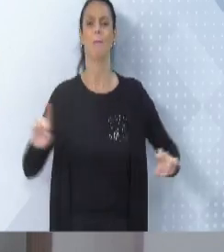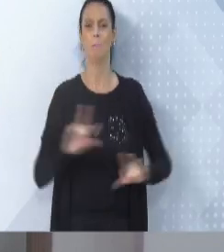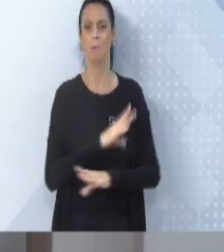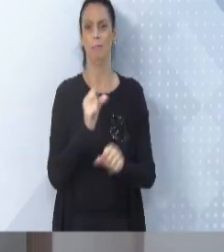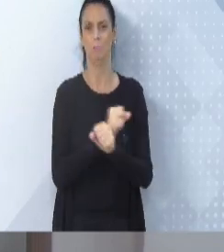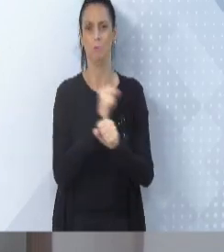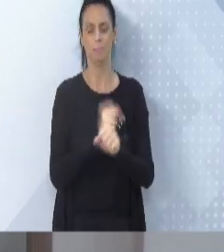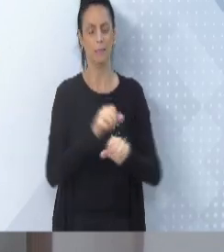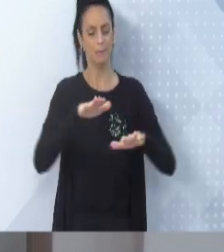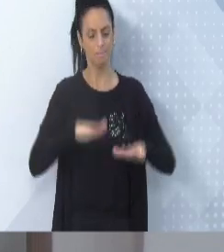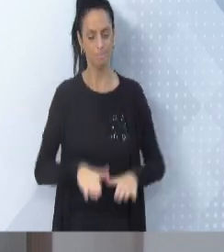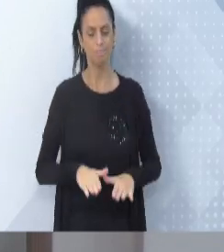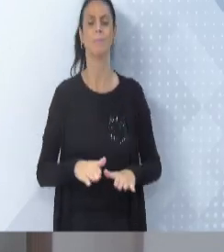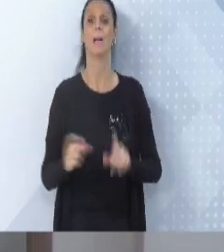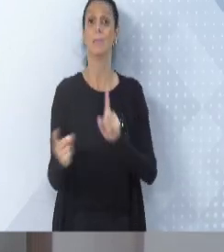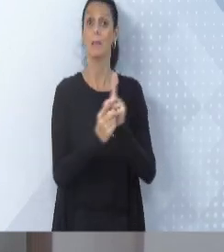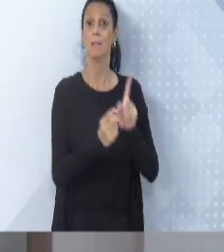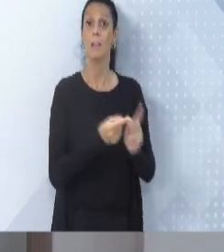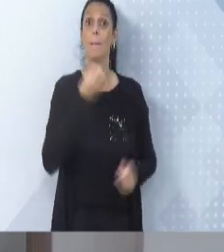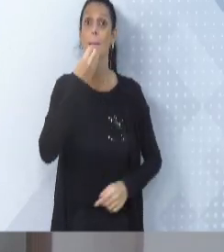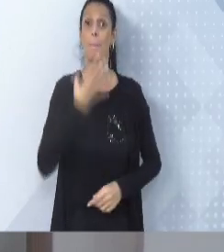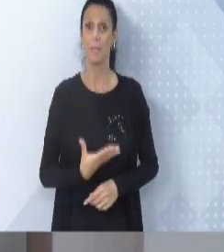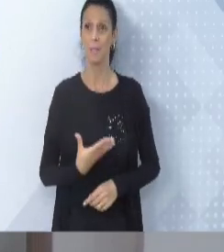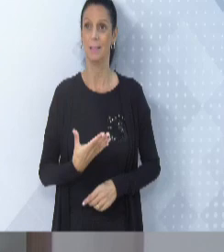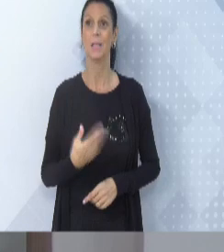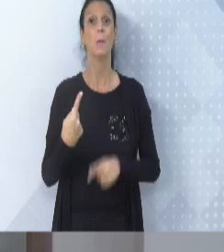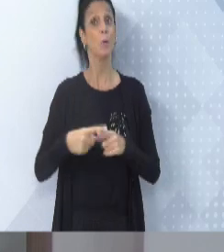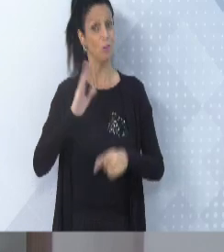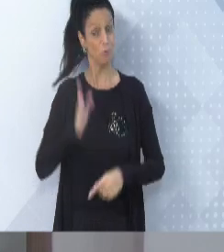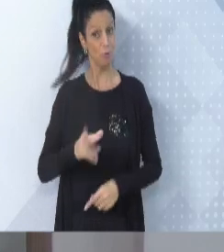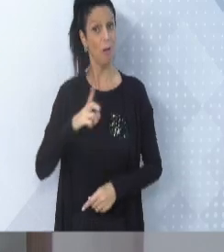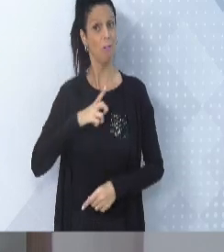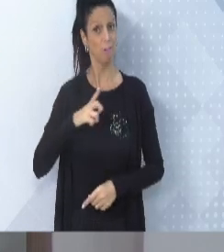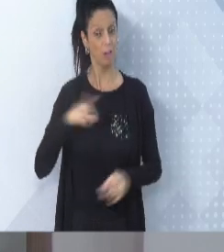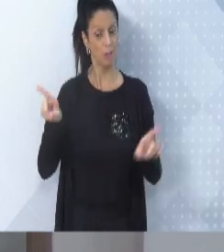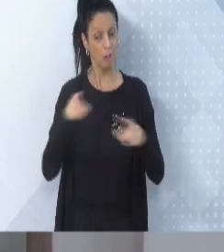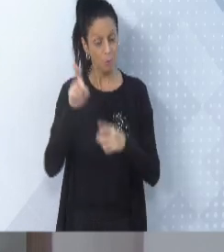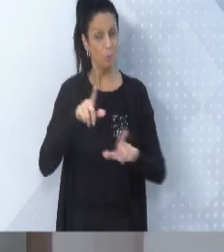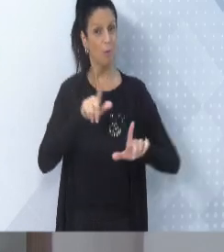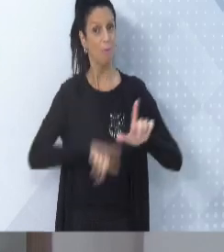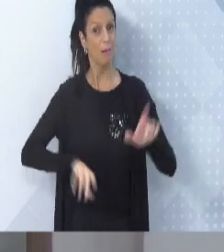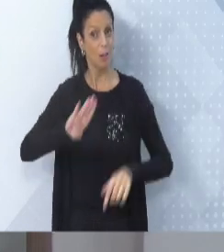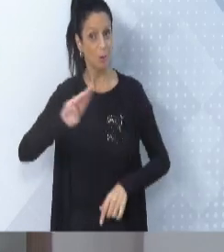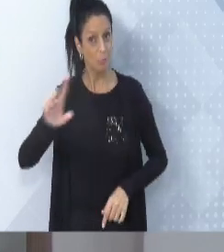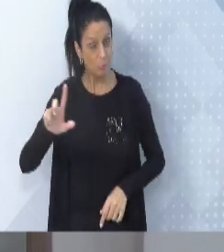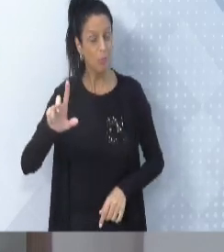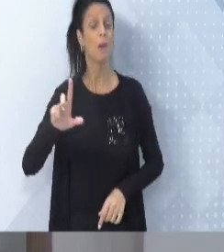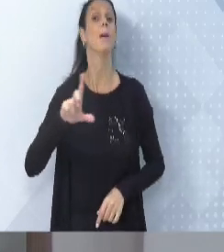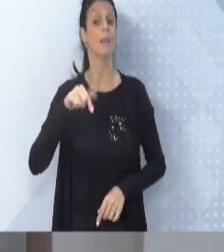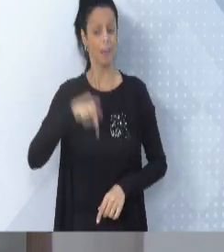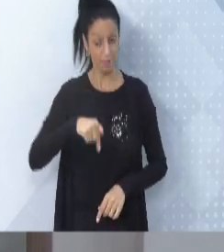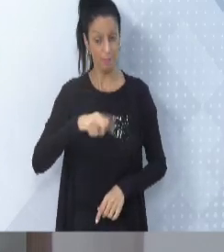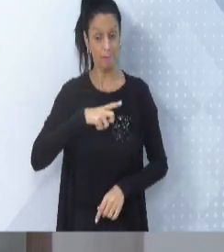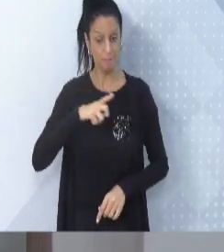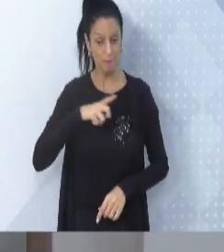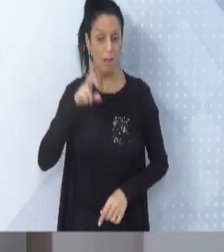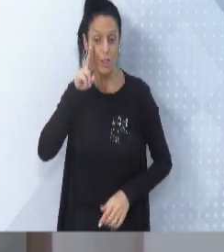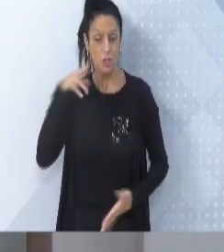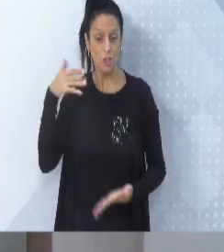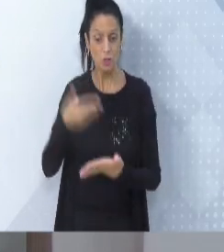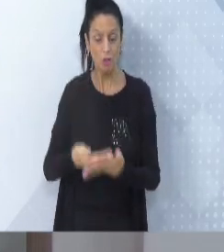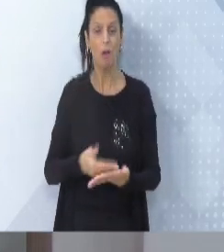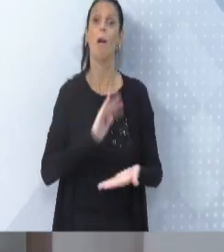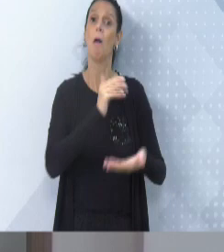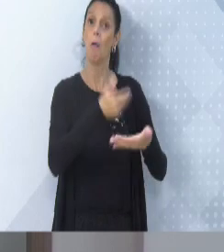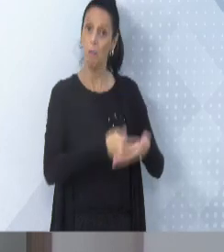ficar e para atender muito bem. Afinal de contas, está no hino de Blumenau, que Blumenau tem história, e o Hospital Santo Antônio é parte da história. Nós